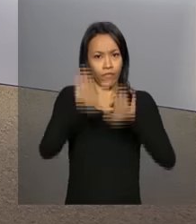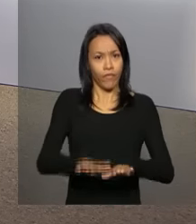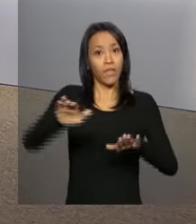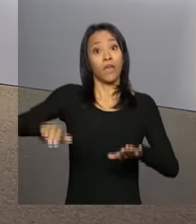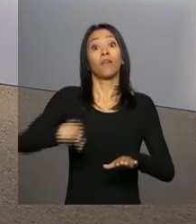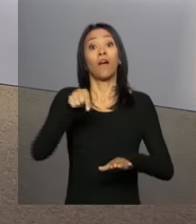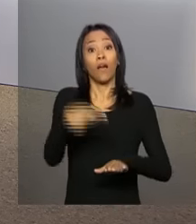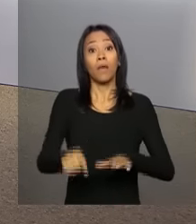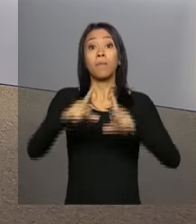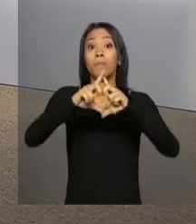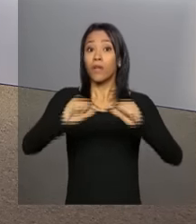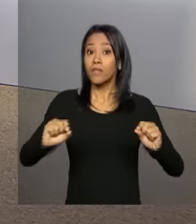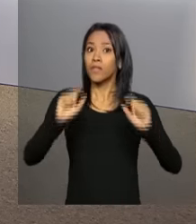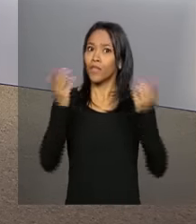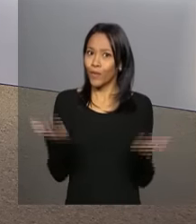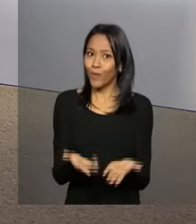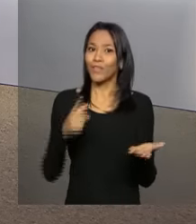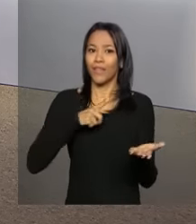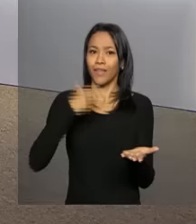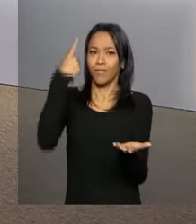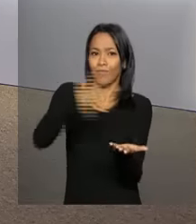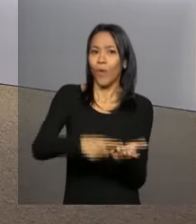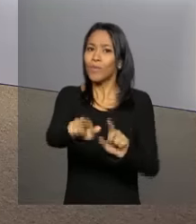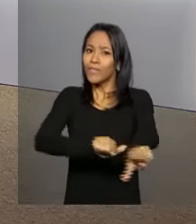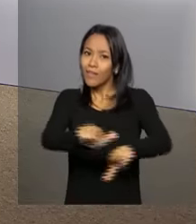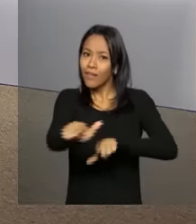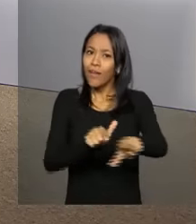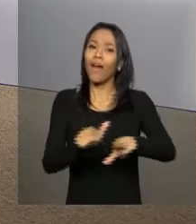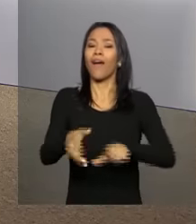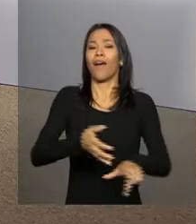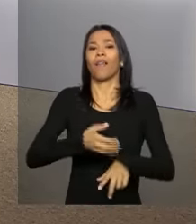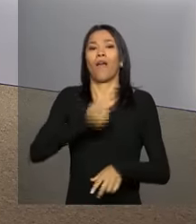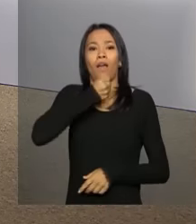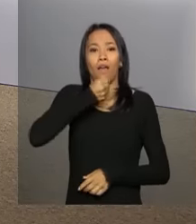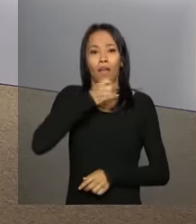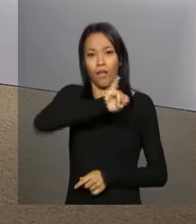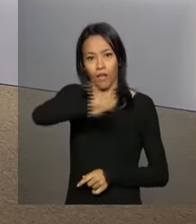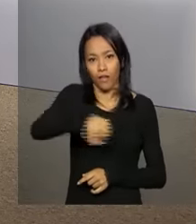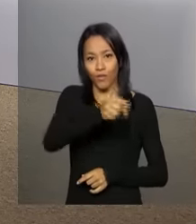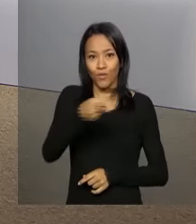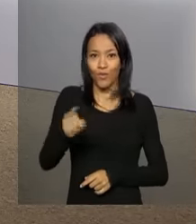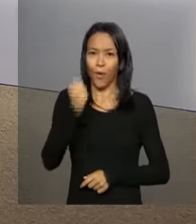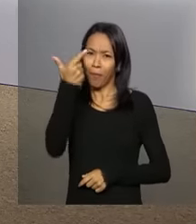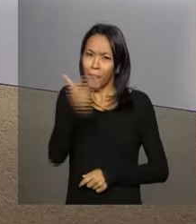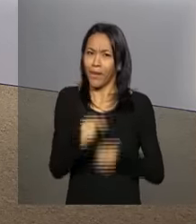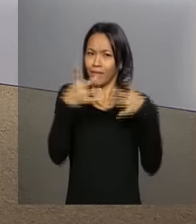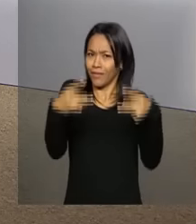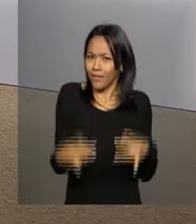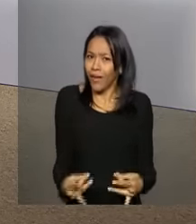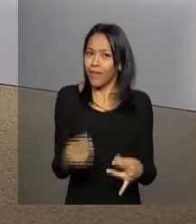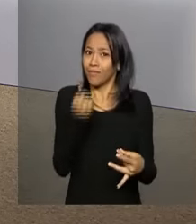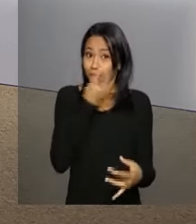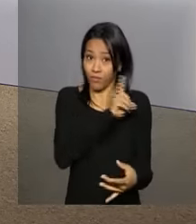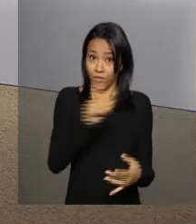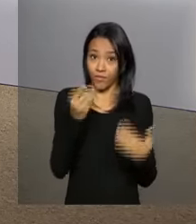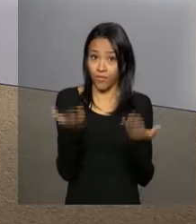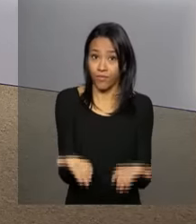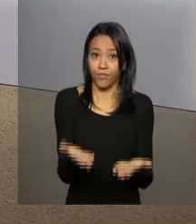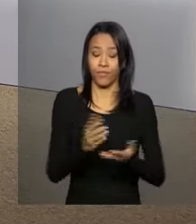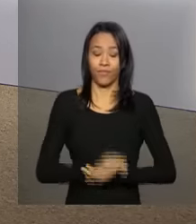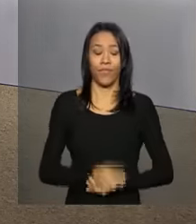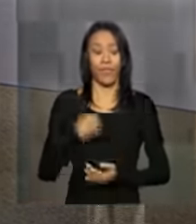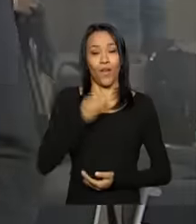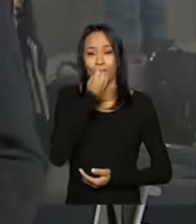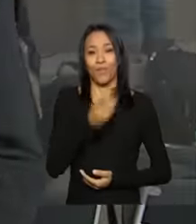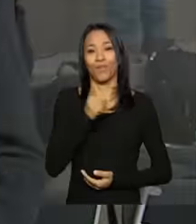agora pela manhã, já no Palácio do Planalto, onde está o repórter João Pedro Neto, que tem mais detalhes pra gente. Bom dia, João. Bom dia,